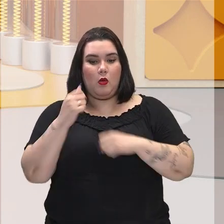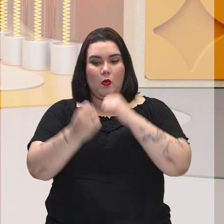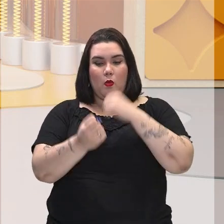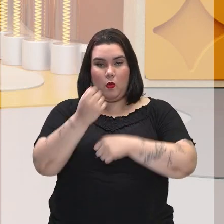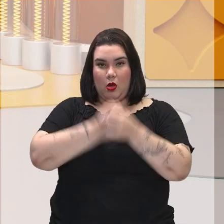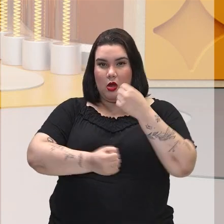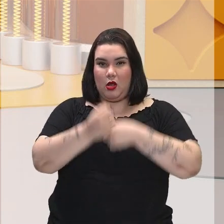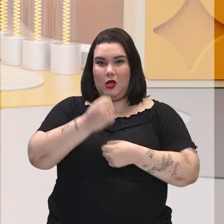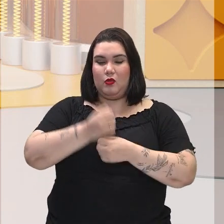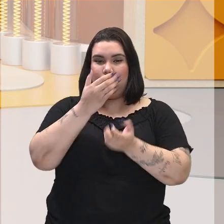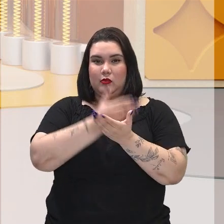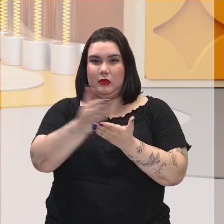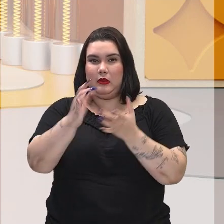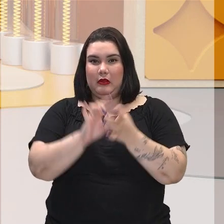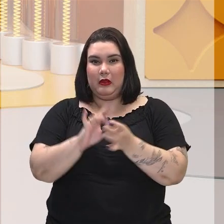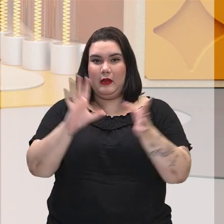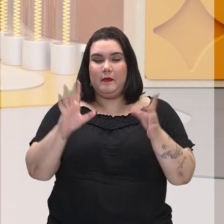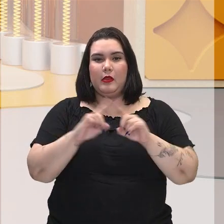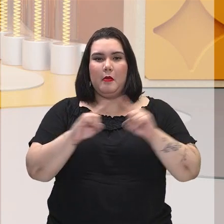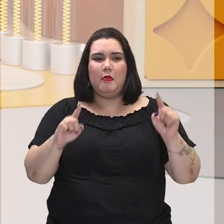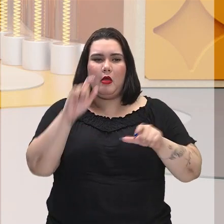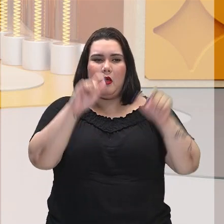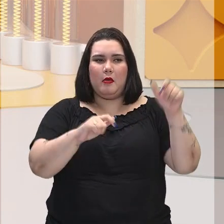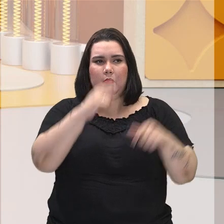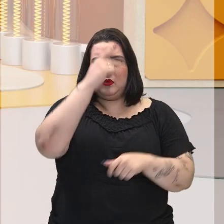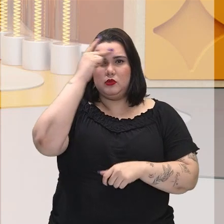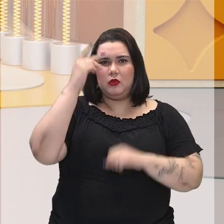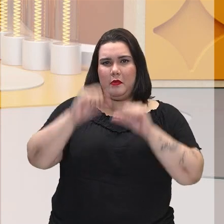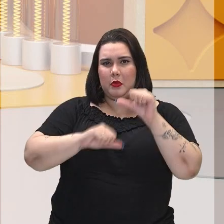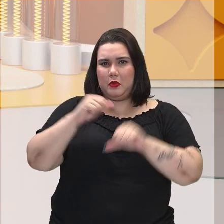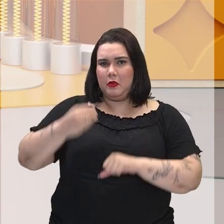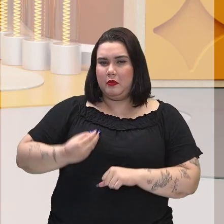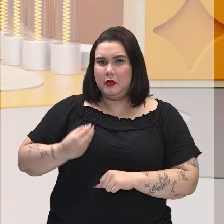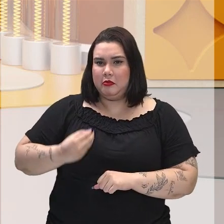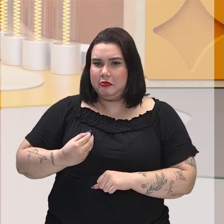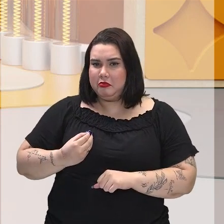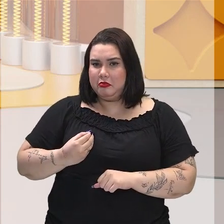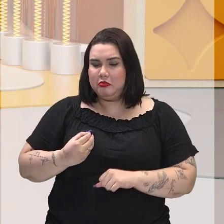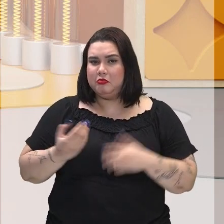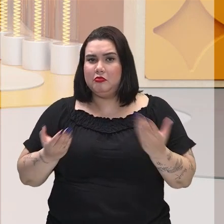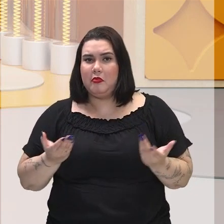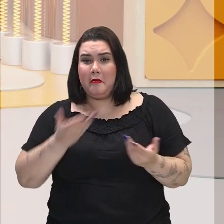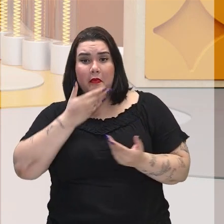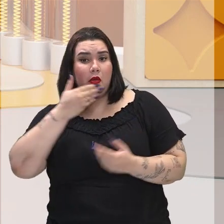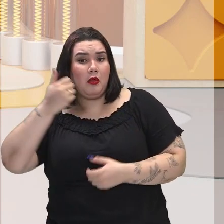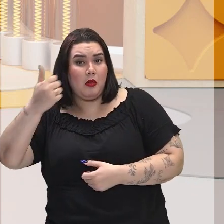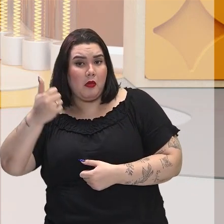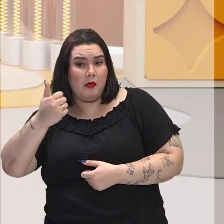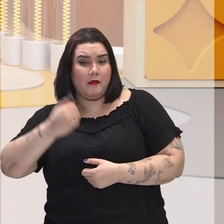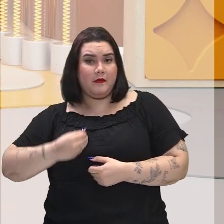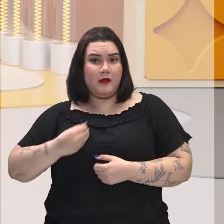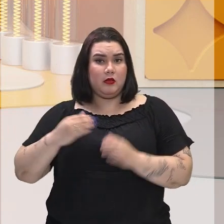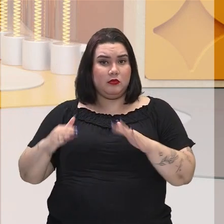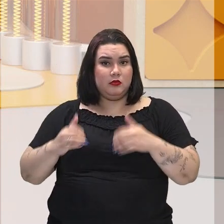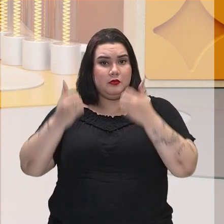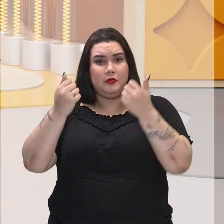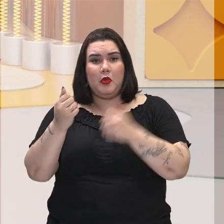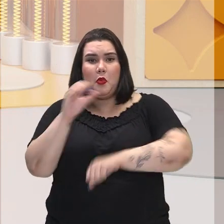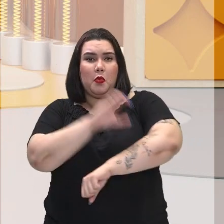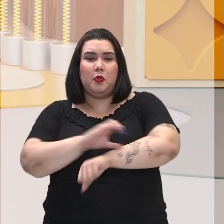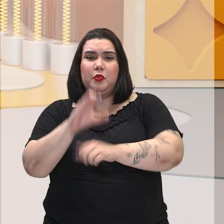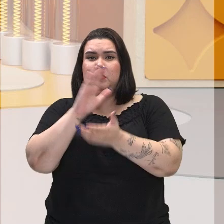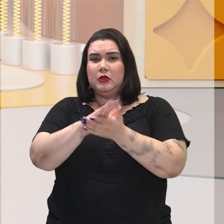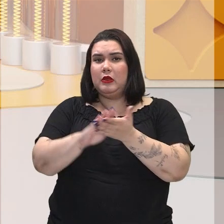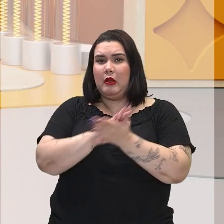mas será que a situação de vida desses negros mudou? Será que ela melhorou? Não tinham curso técnicos. Não sabiam ler,